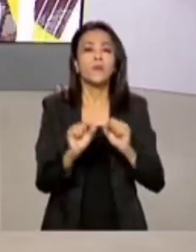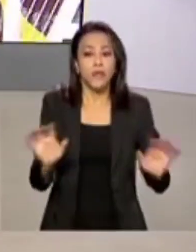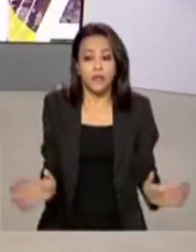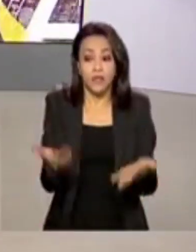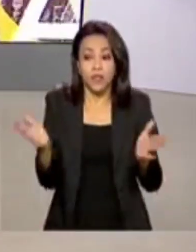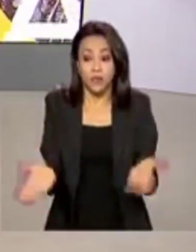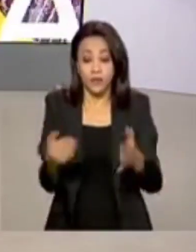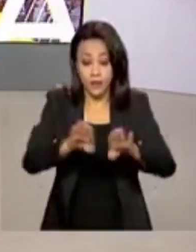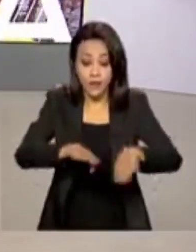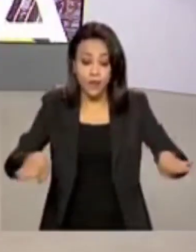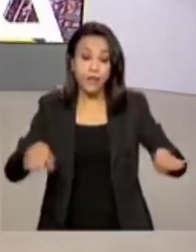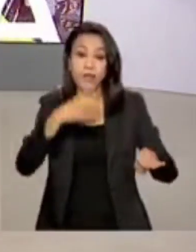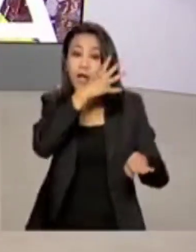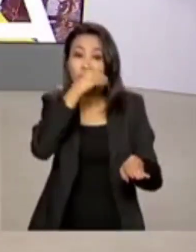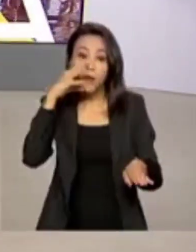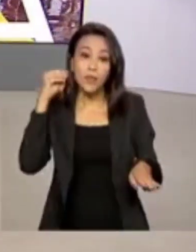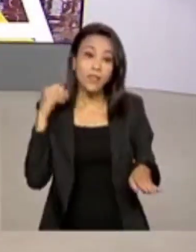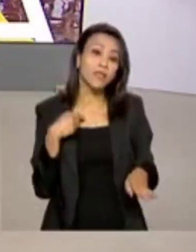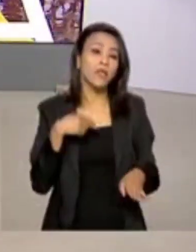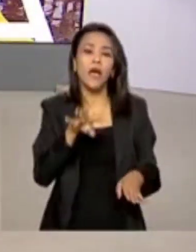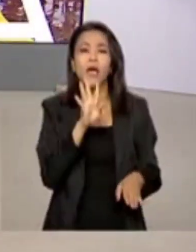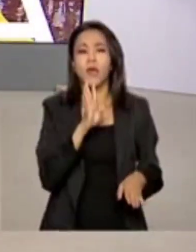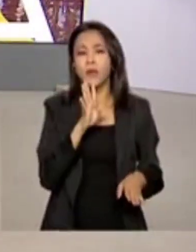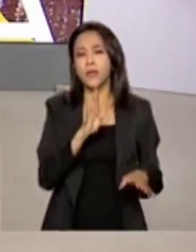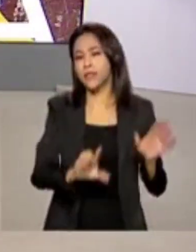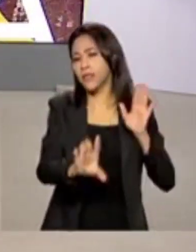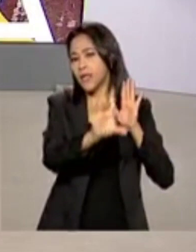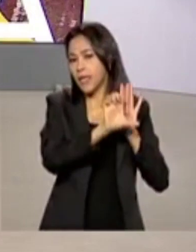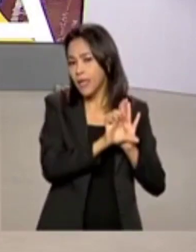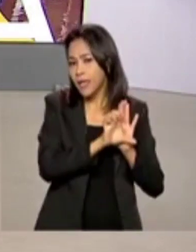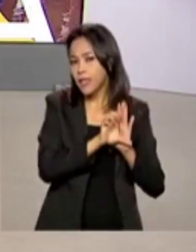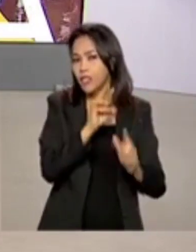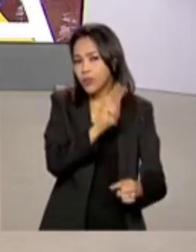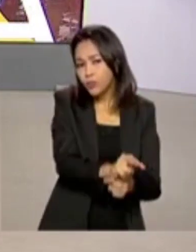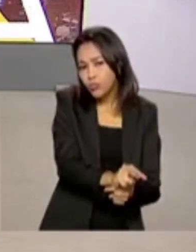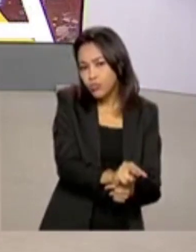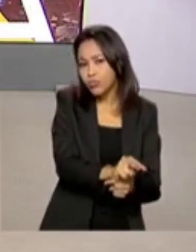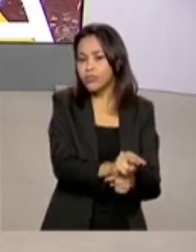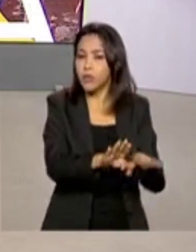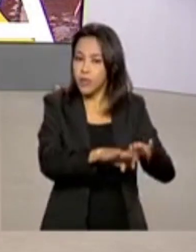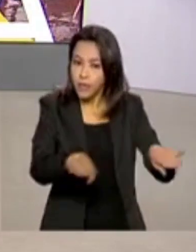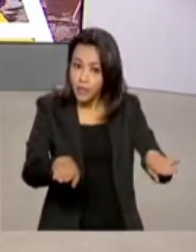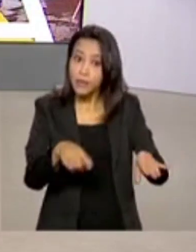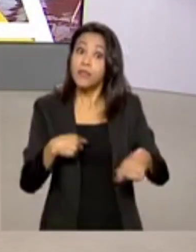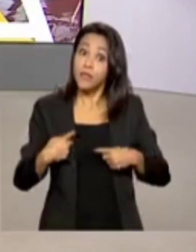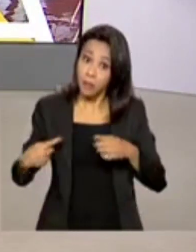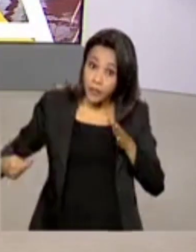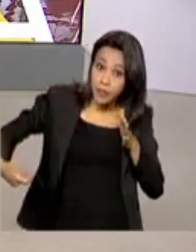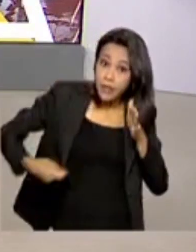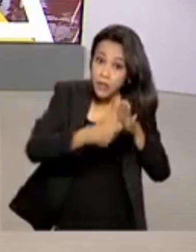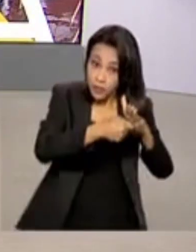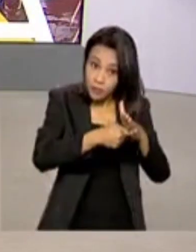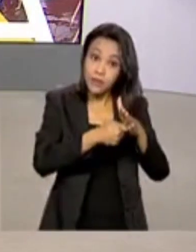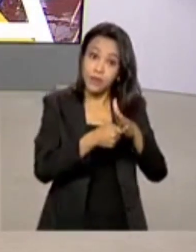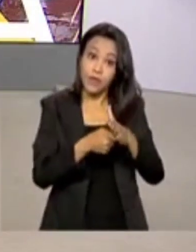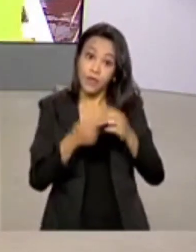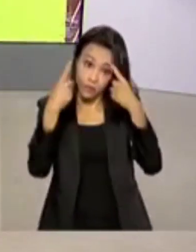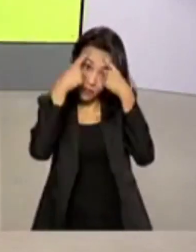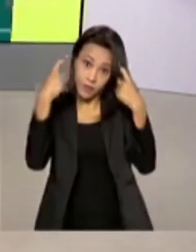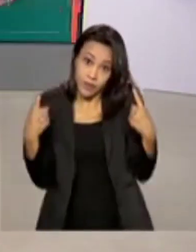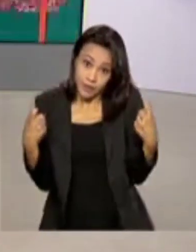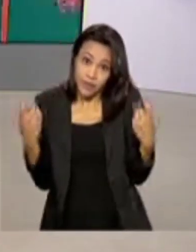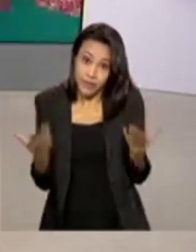crianças e adolescentes a conhecer leis de proteção a menores e ainda denunciar casos de violência infantil juvenil?